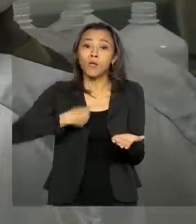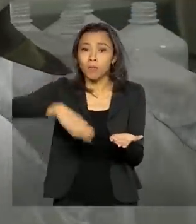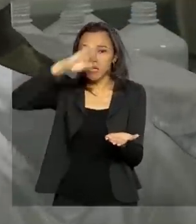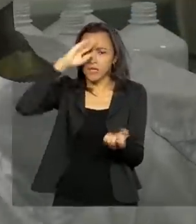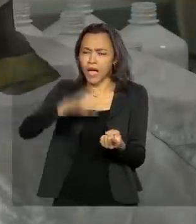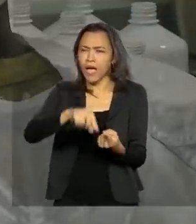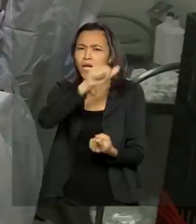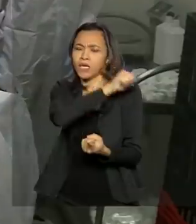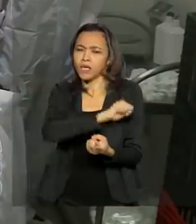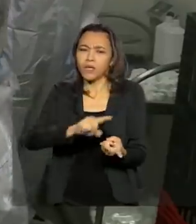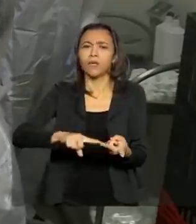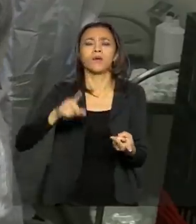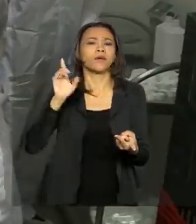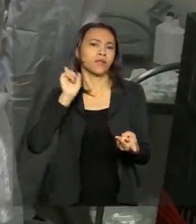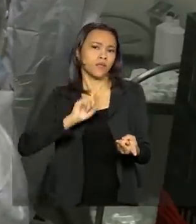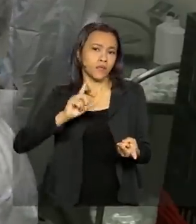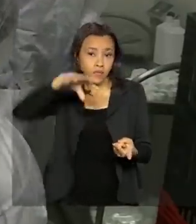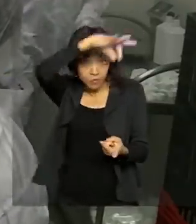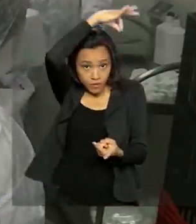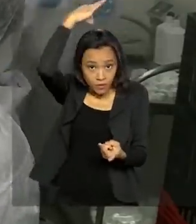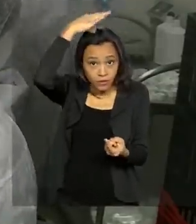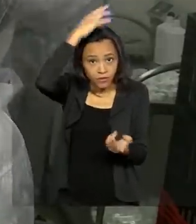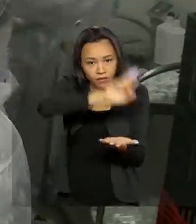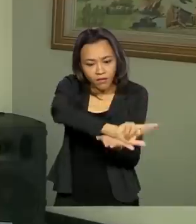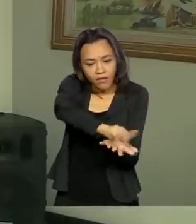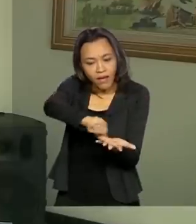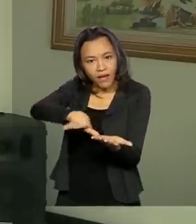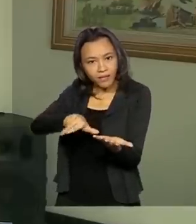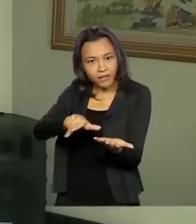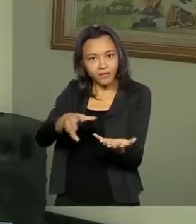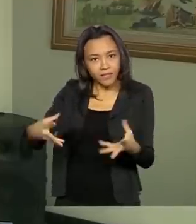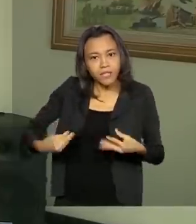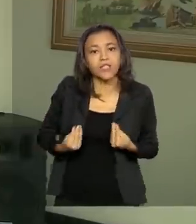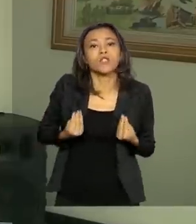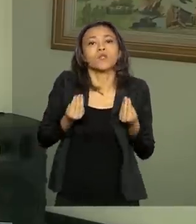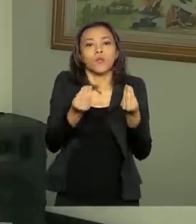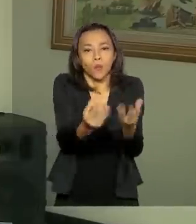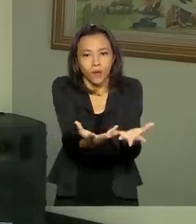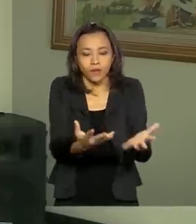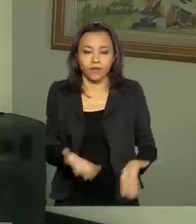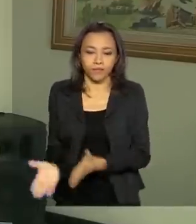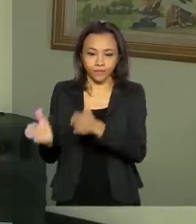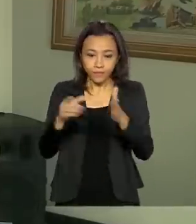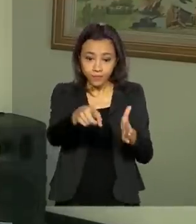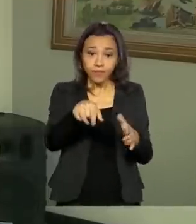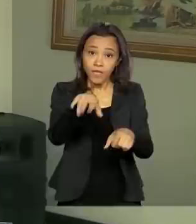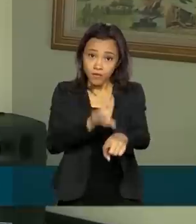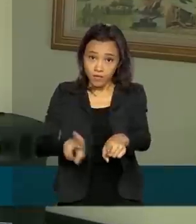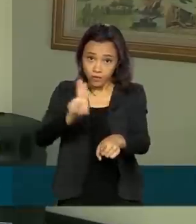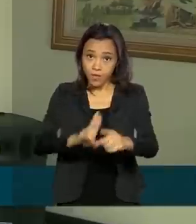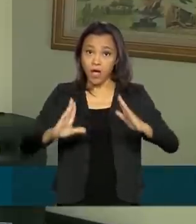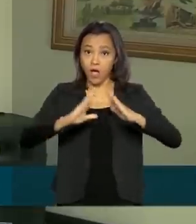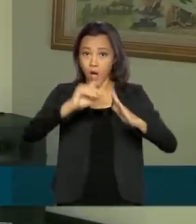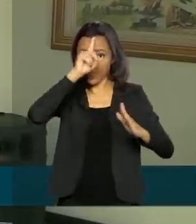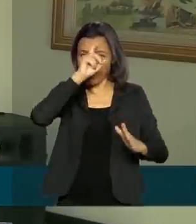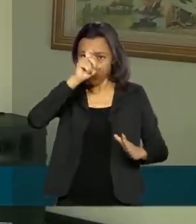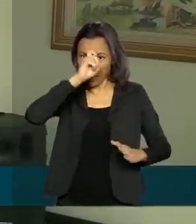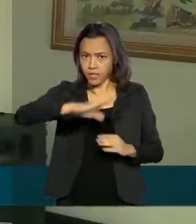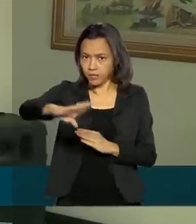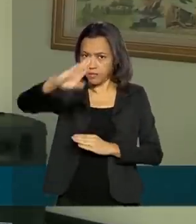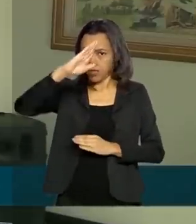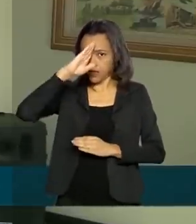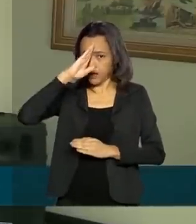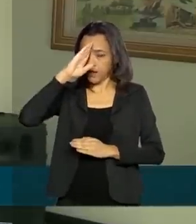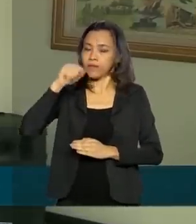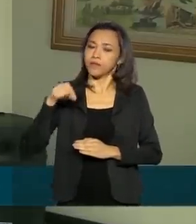e Espírito Santo, atuando em diversas áreas. Ele se destina para o uso dos hospitais militares, particularmente